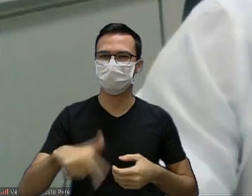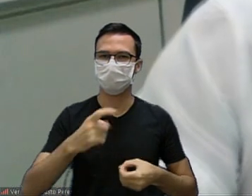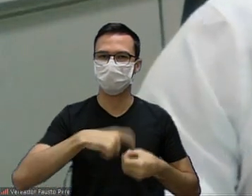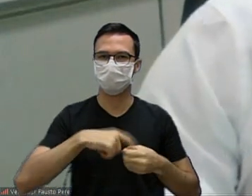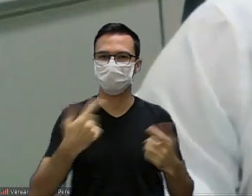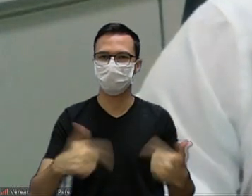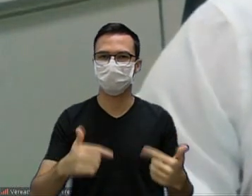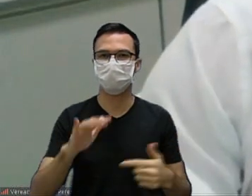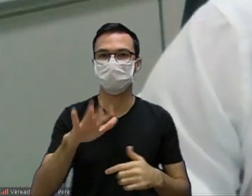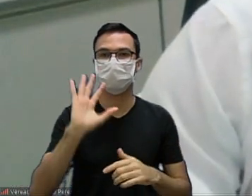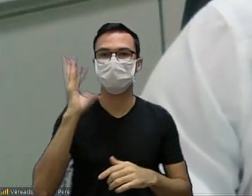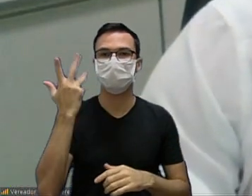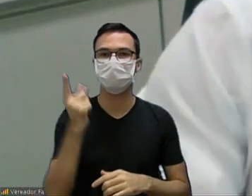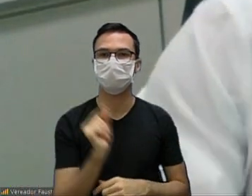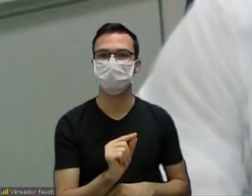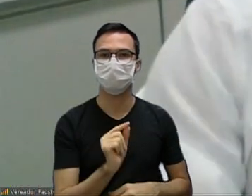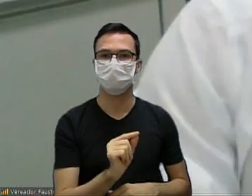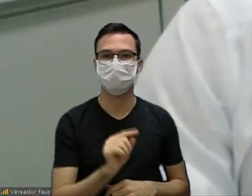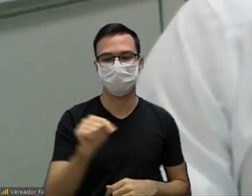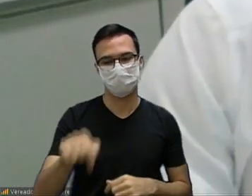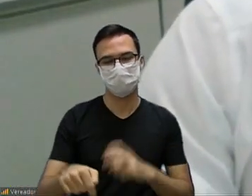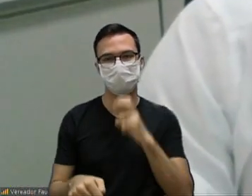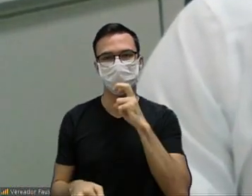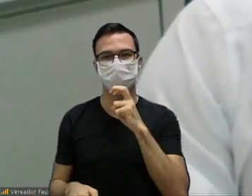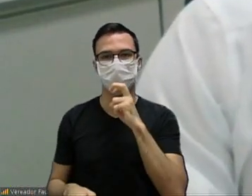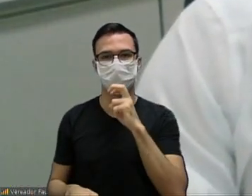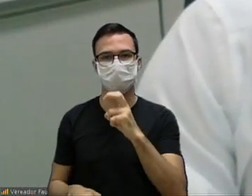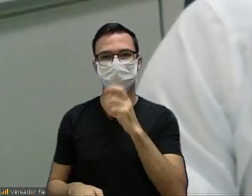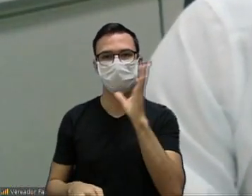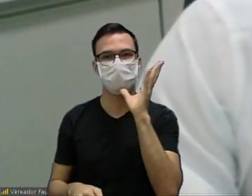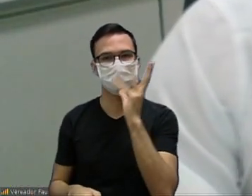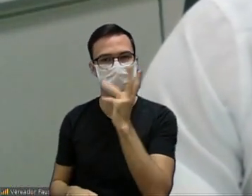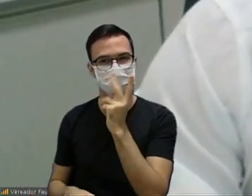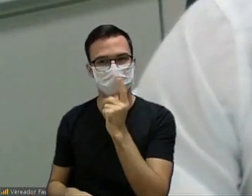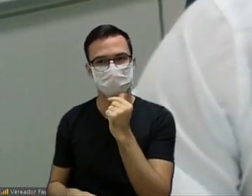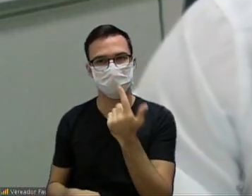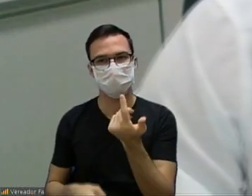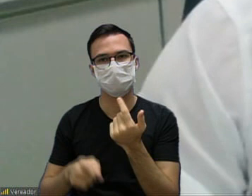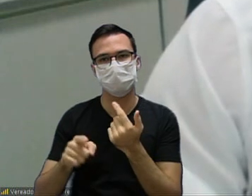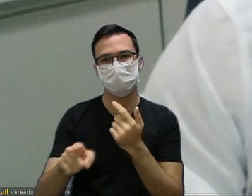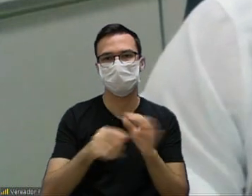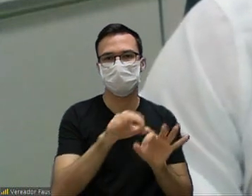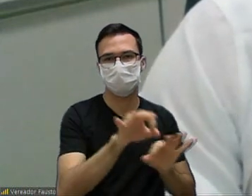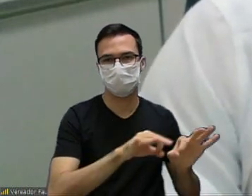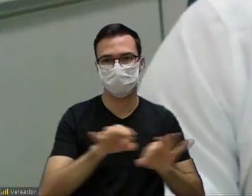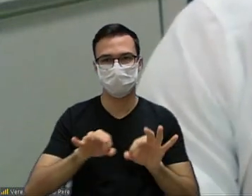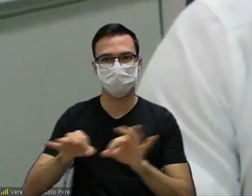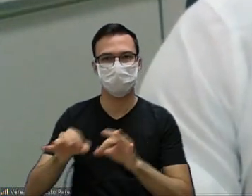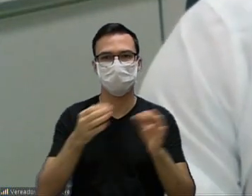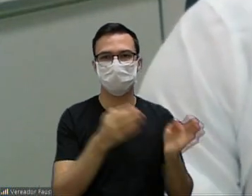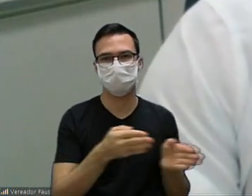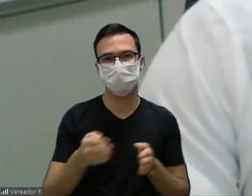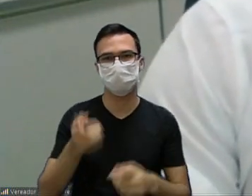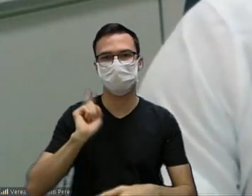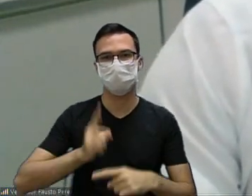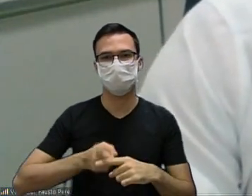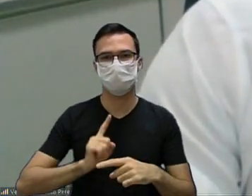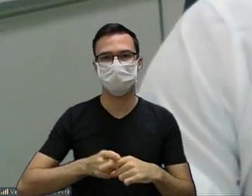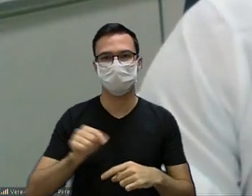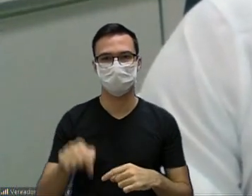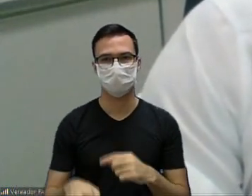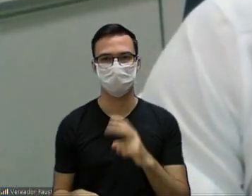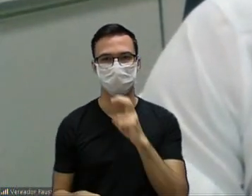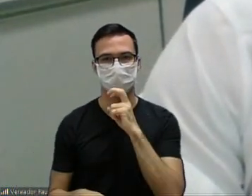o que ocorreu aí aqui em Sorocaba demorou-se para enquadrar no sistema porque Sorocaba era